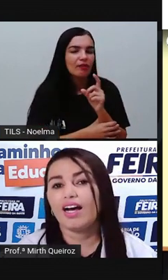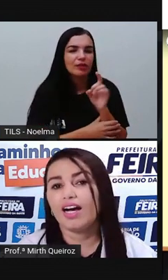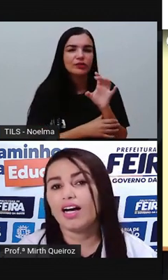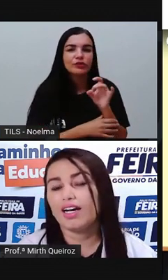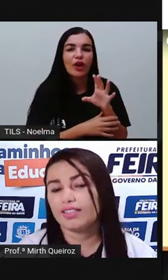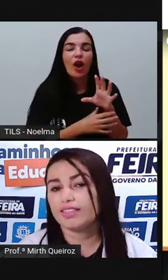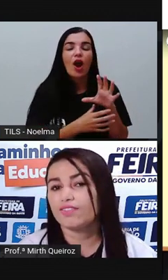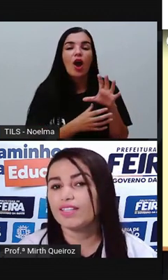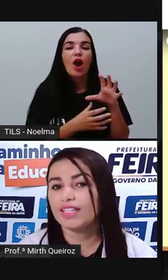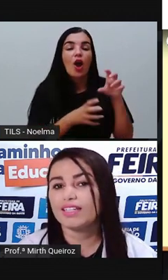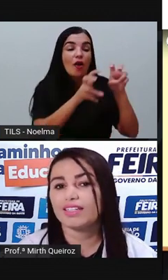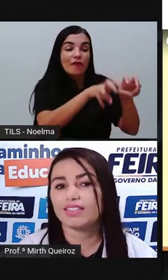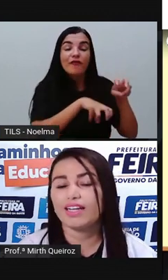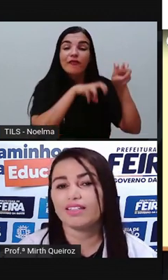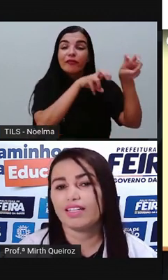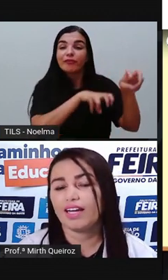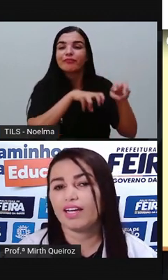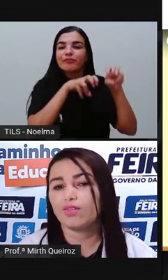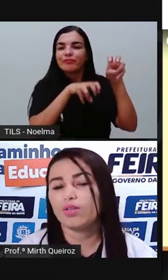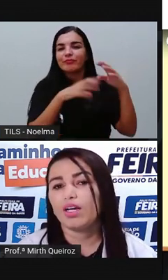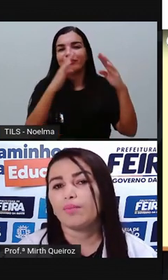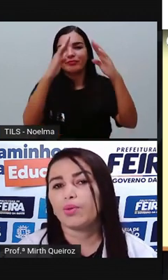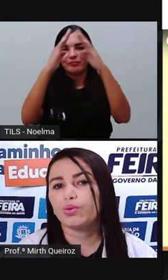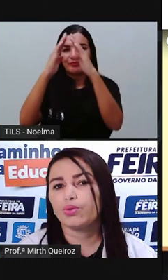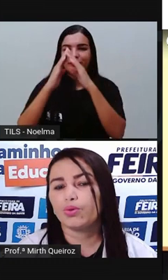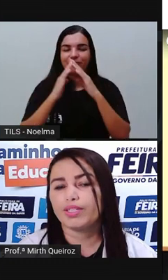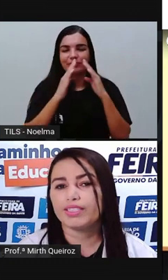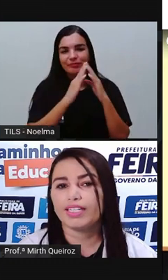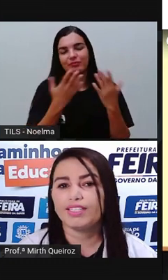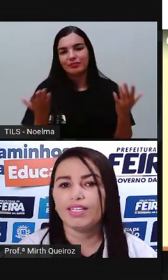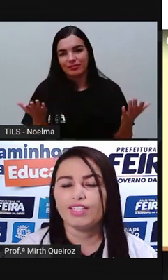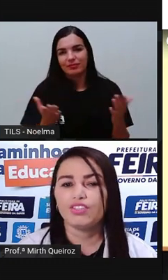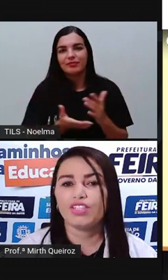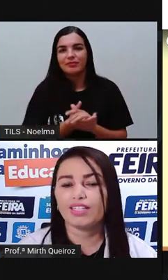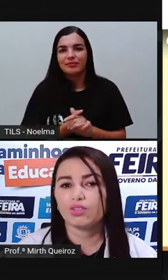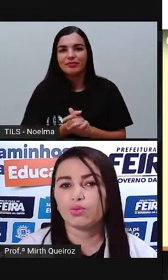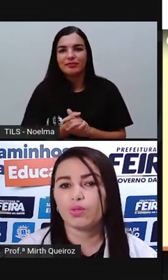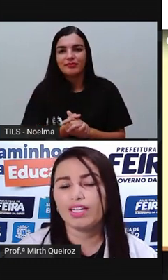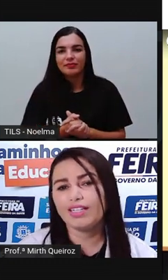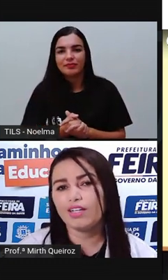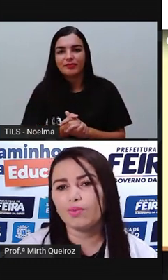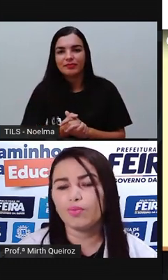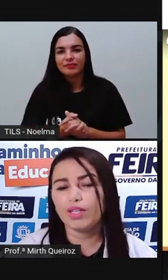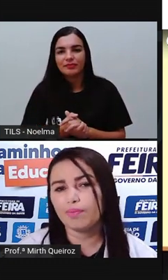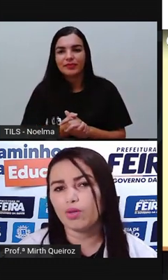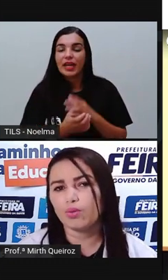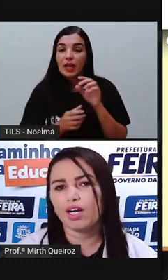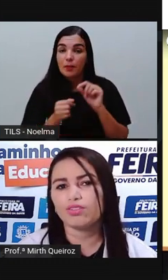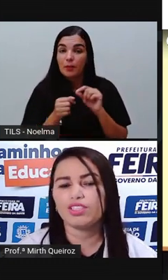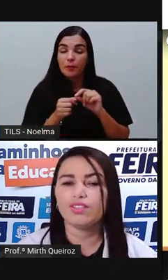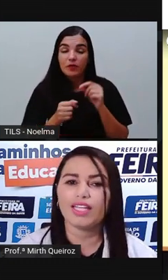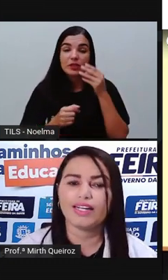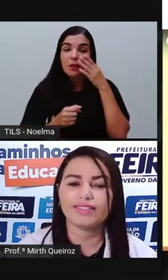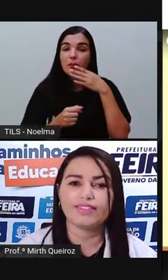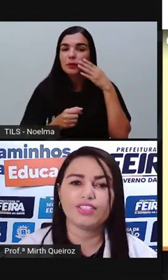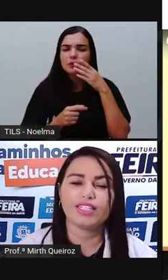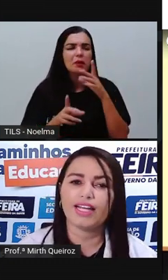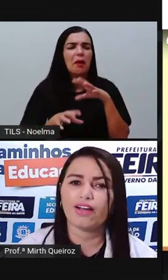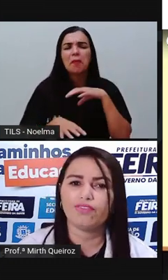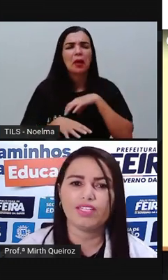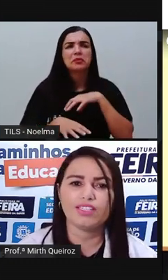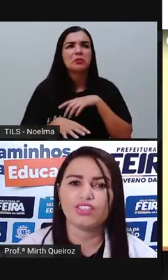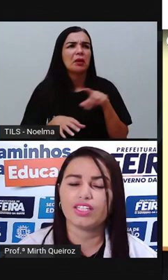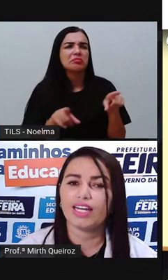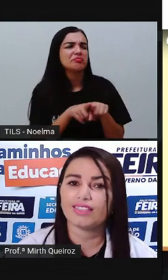essas fazendas, né? Que eram produtoras aí de açúcar. E nem Portugal tinha interesse de